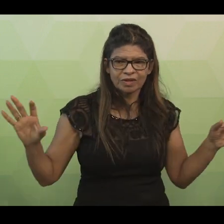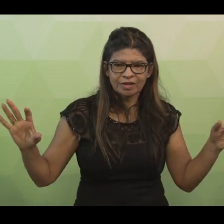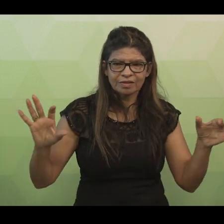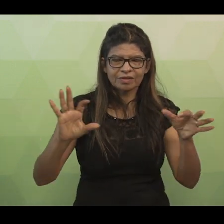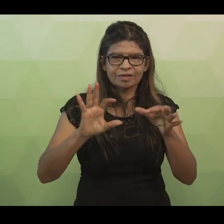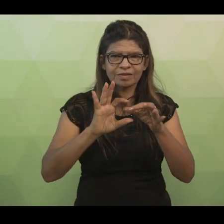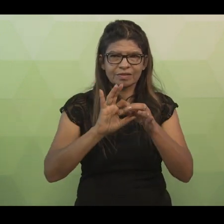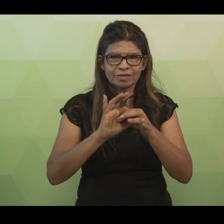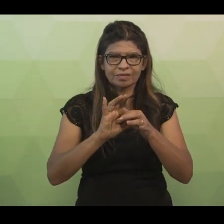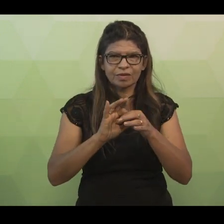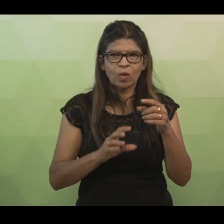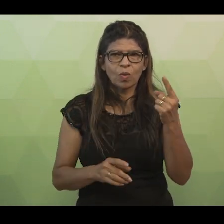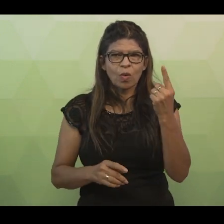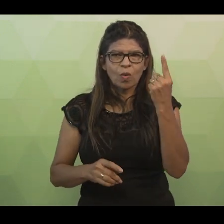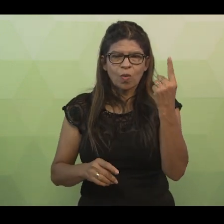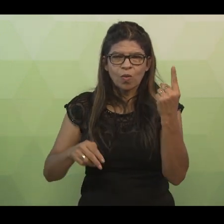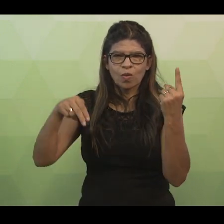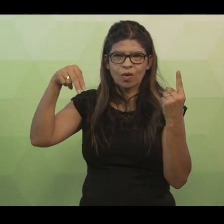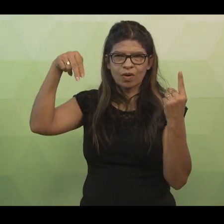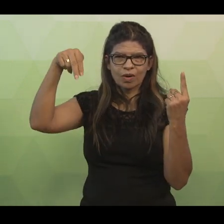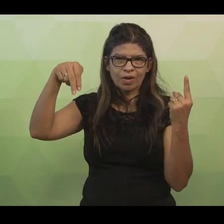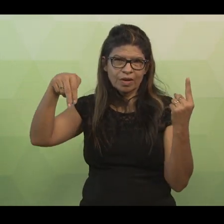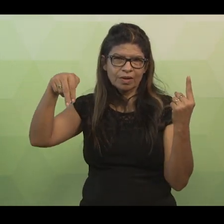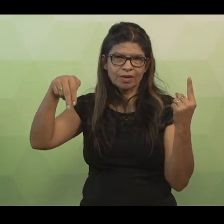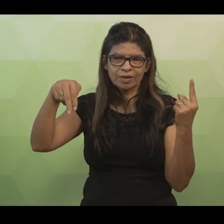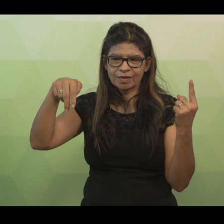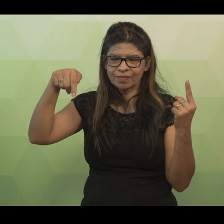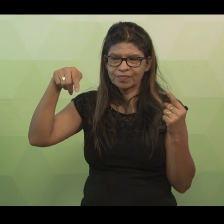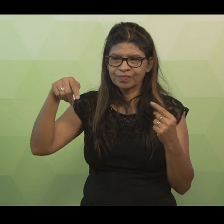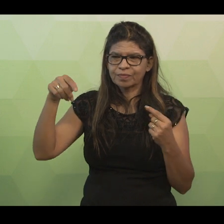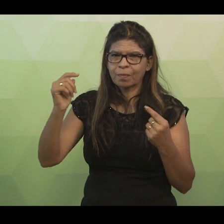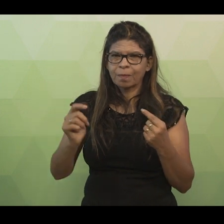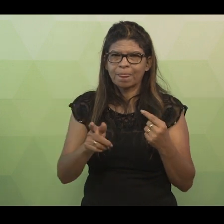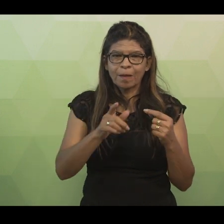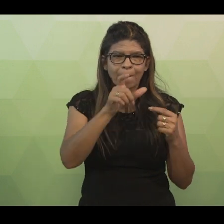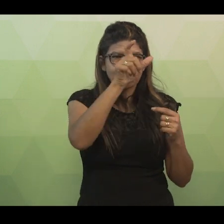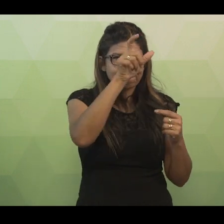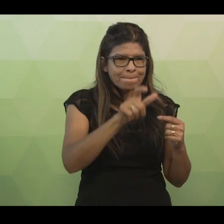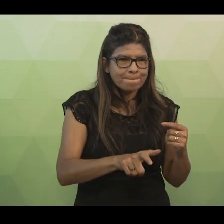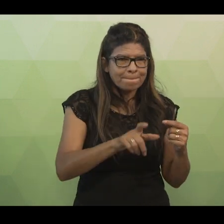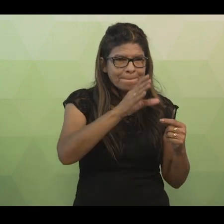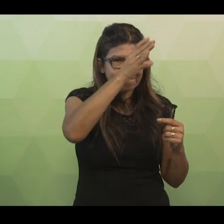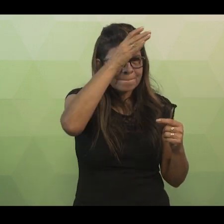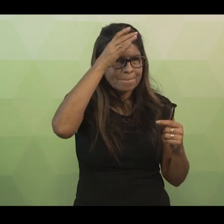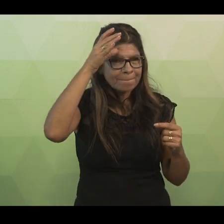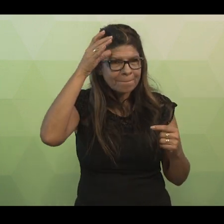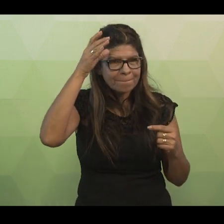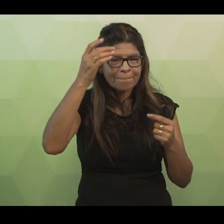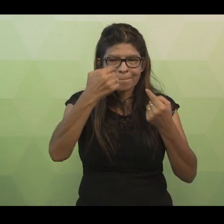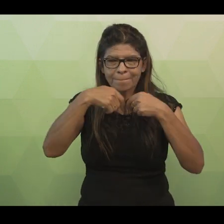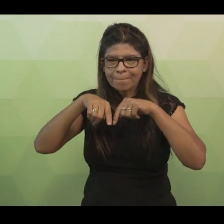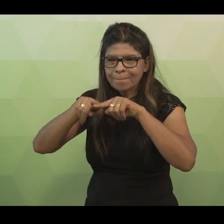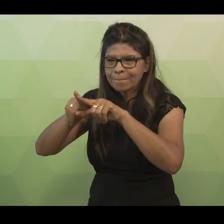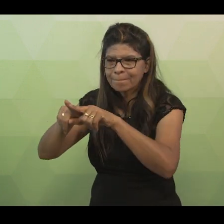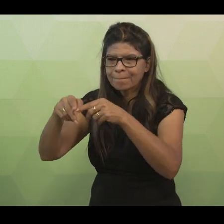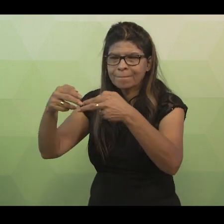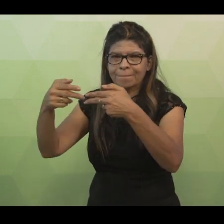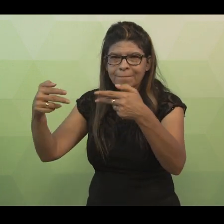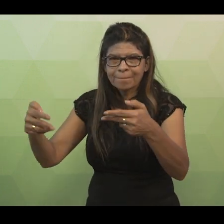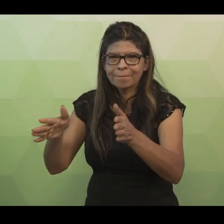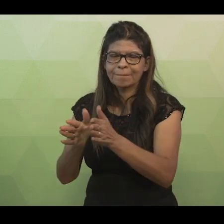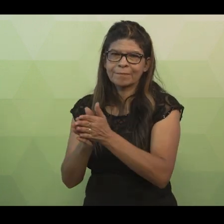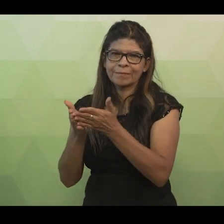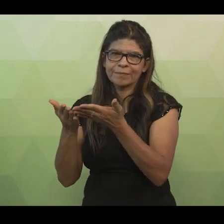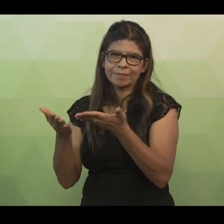ser de 1 para N. Pois um cliente poderá realizar N empréstimos. Mas cada empréstimo deve estar associado